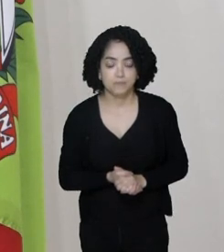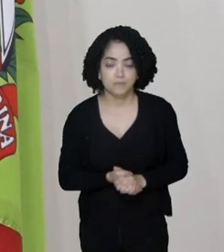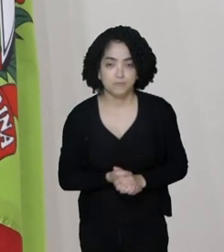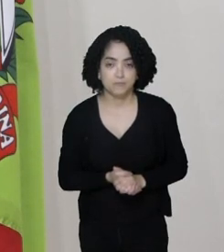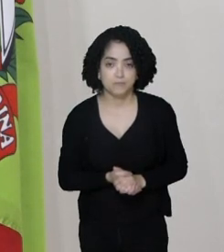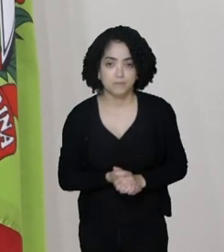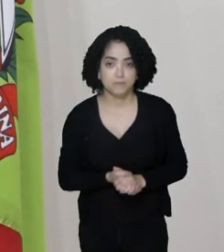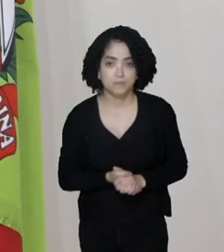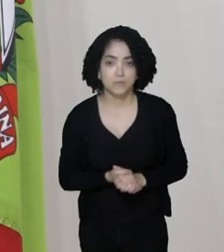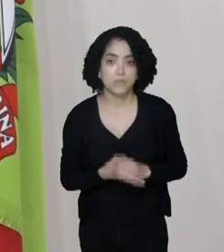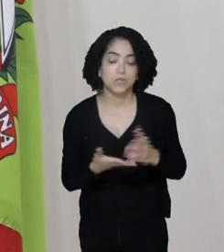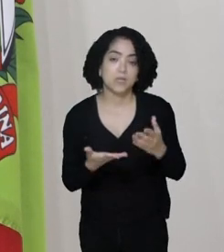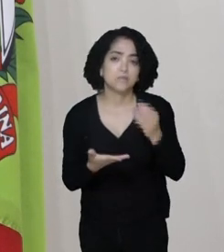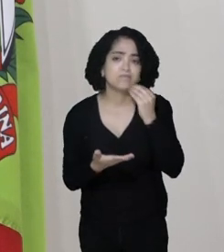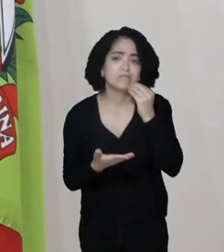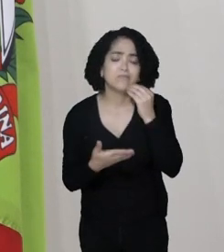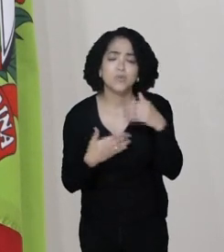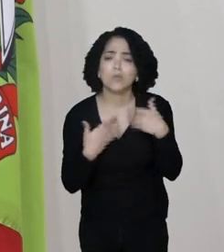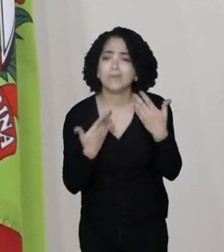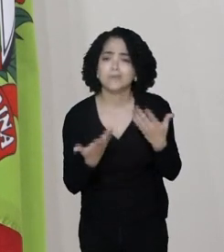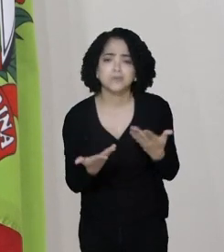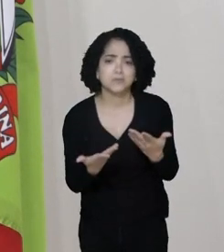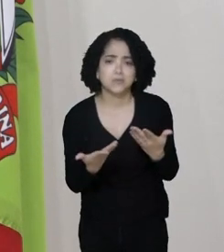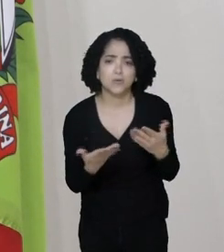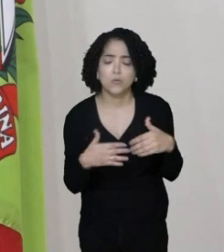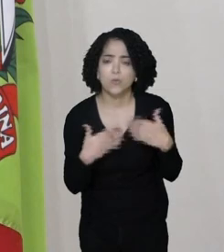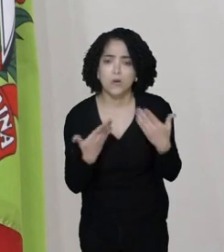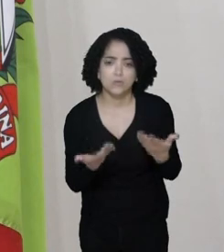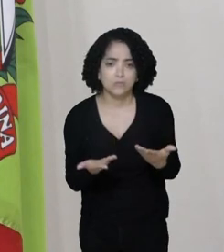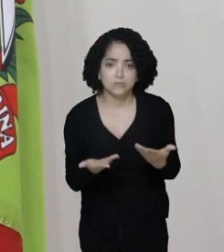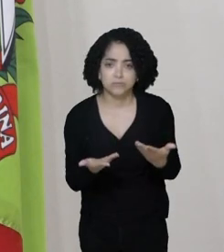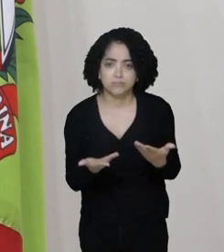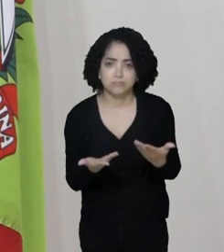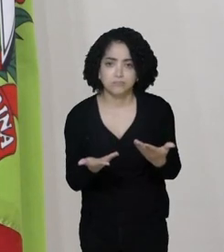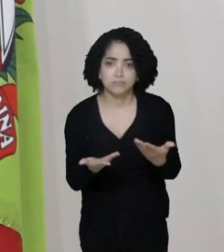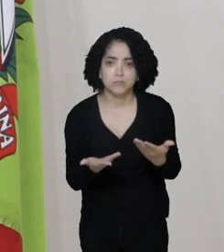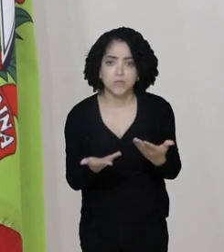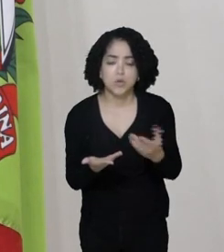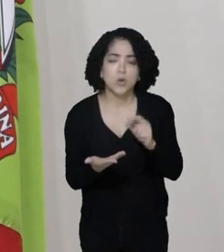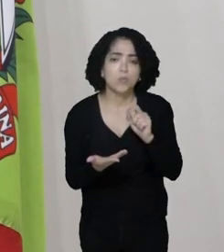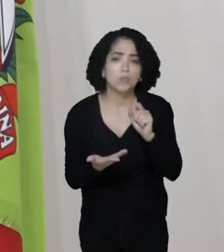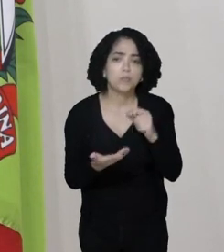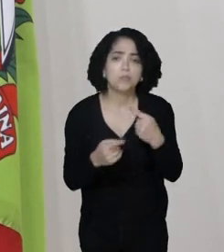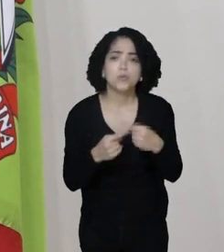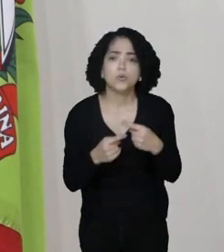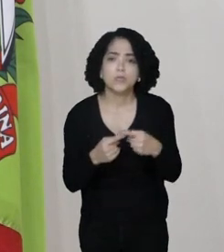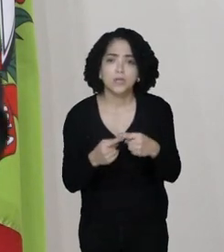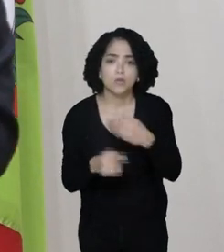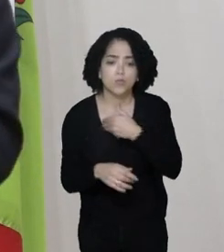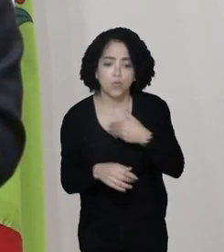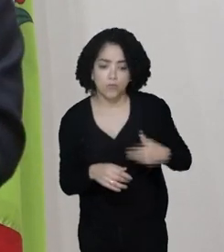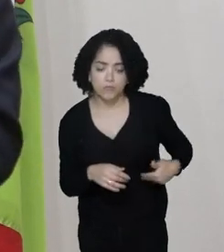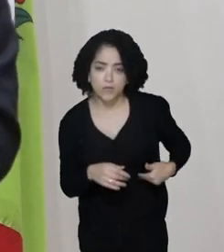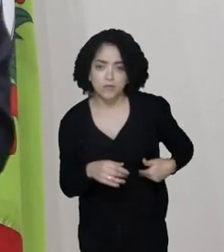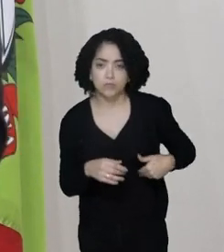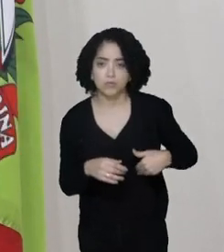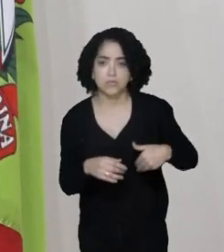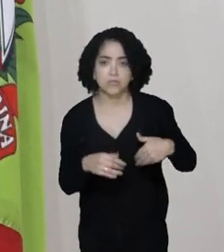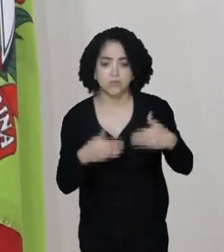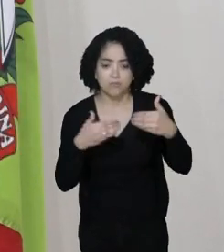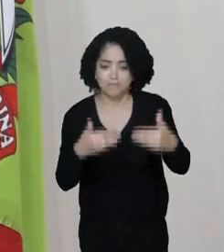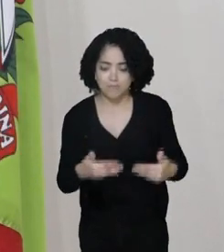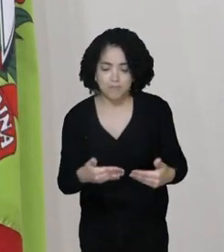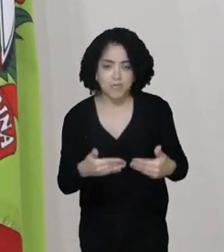o que lógica tem isso aí? Qual é a lógica desse negócio? O que leva um governo, que não está no segundo turno, a